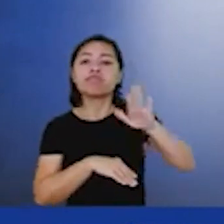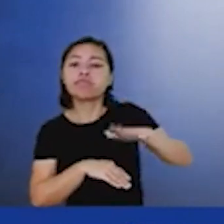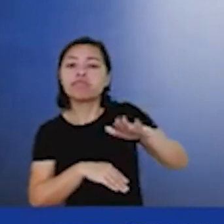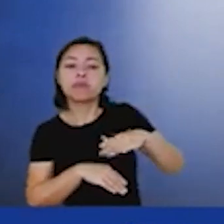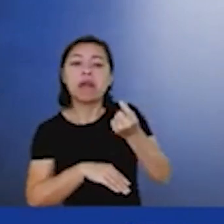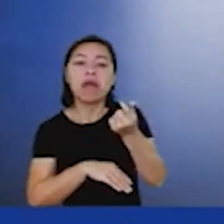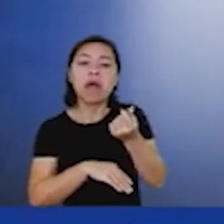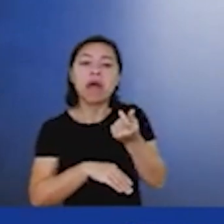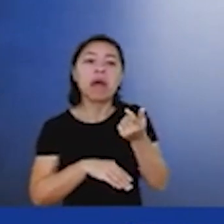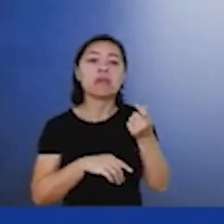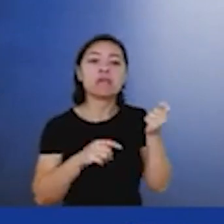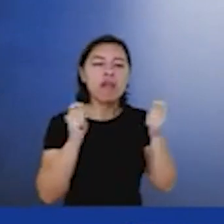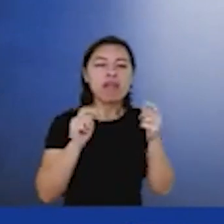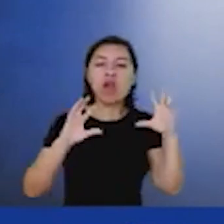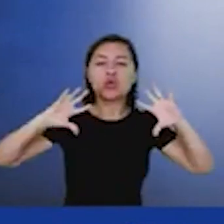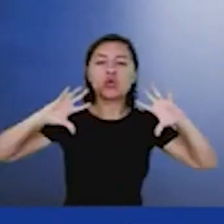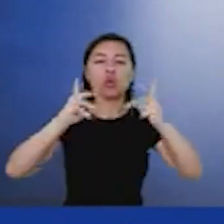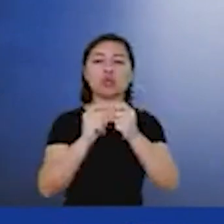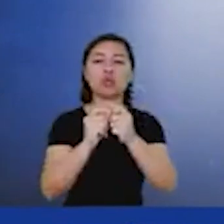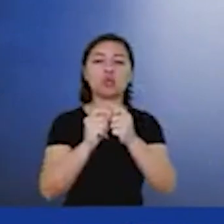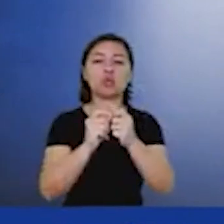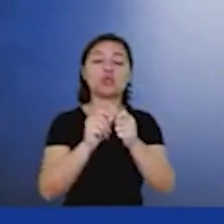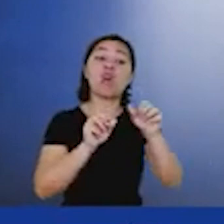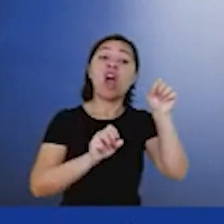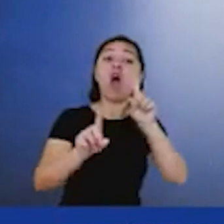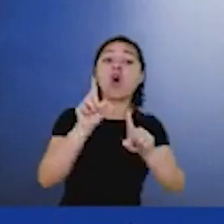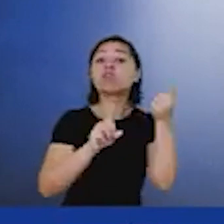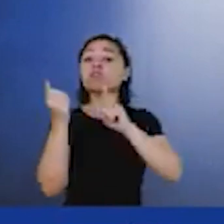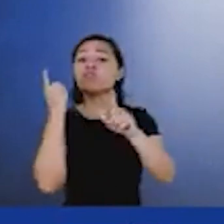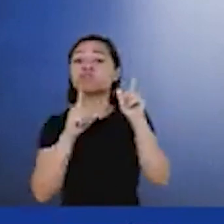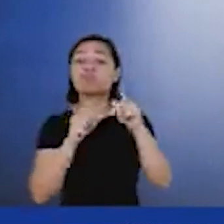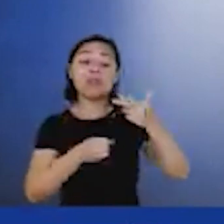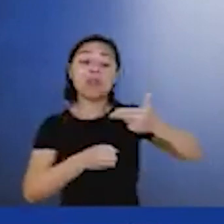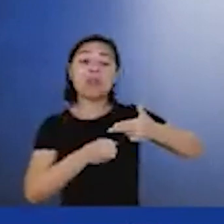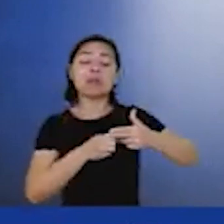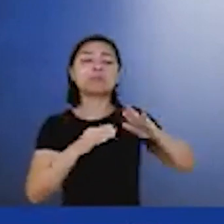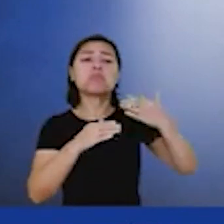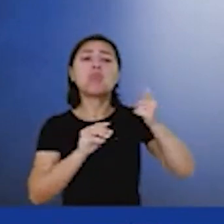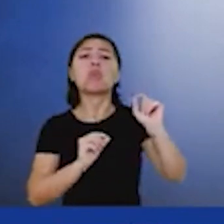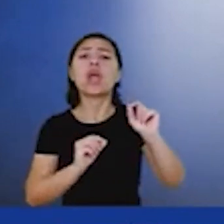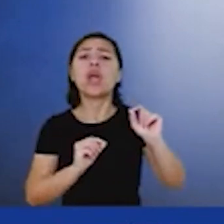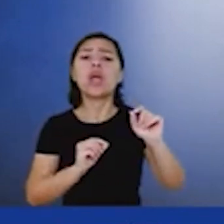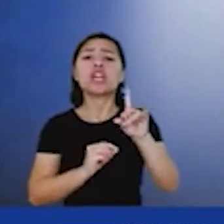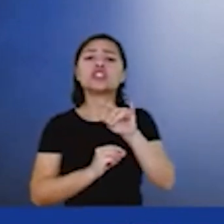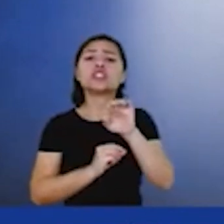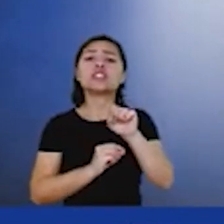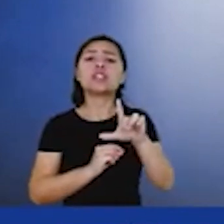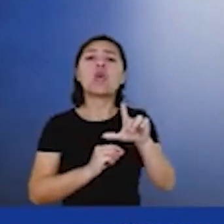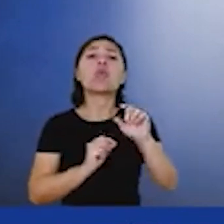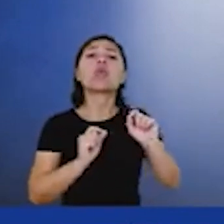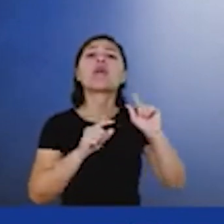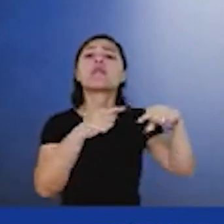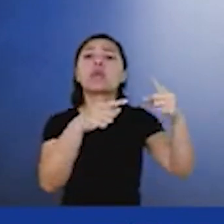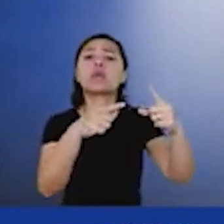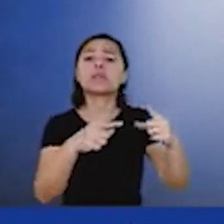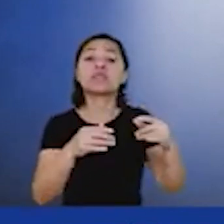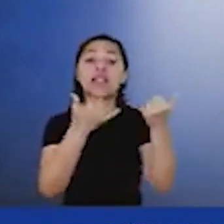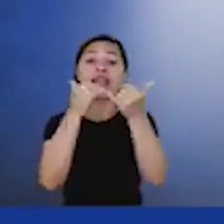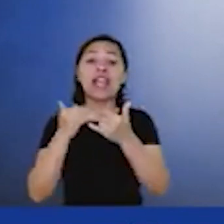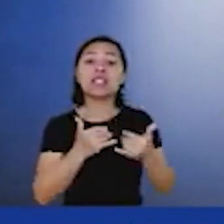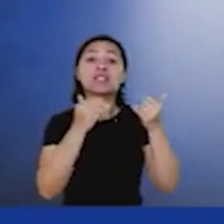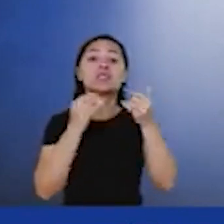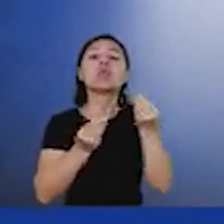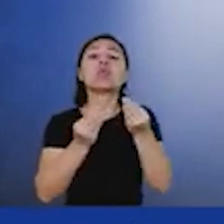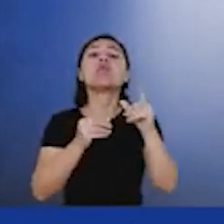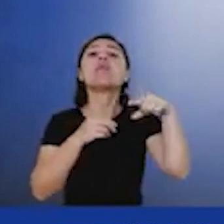vai ser mais acessível se ela vai ser menos acessível o que acontece com a gasolina o que acontece com o diesel o que acontece com a energia elétrica e aquilo que